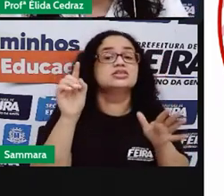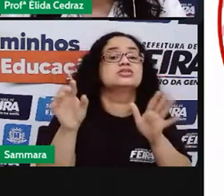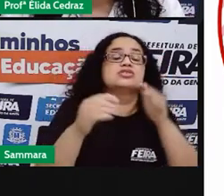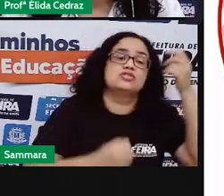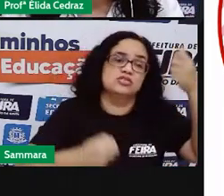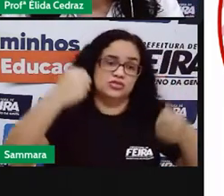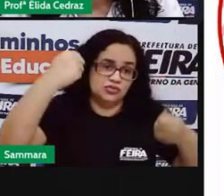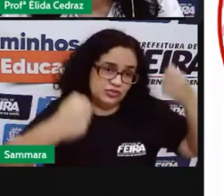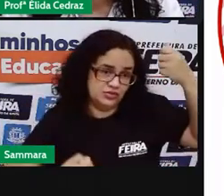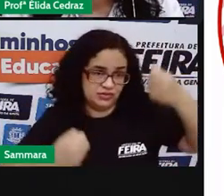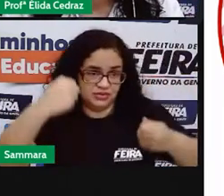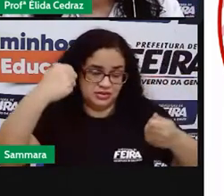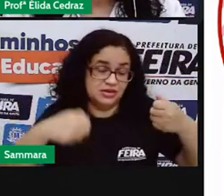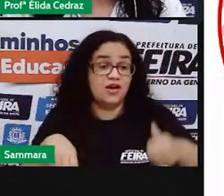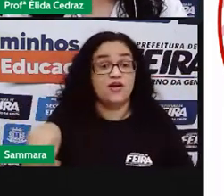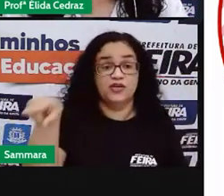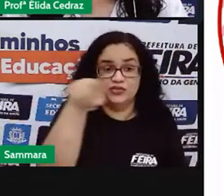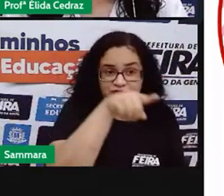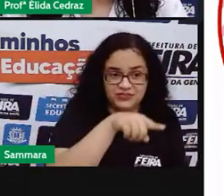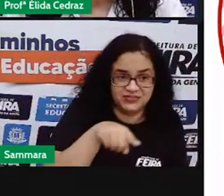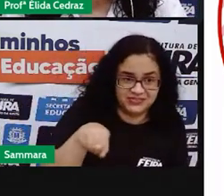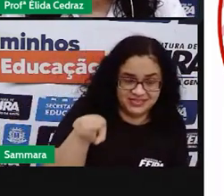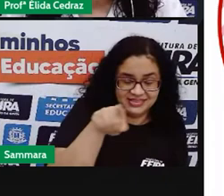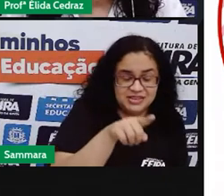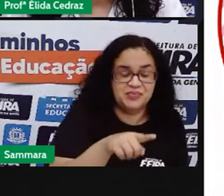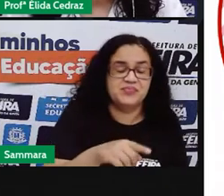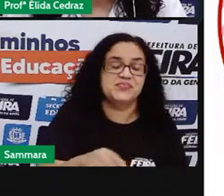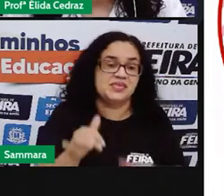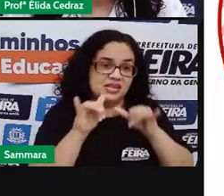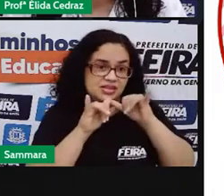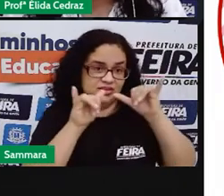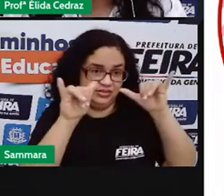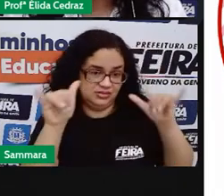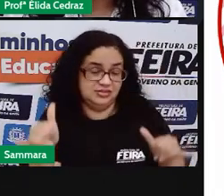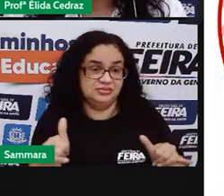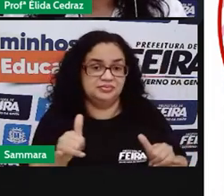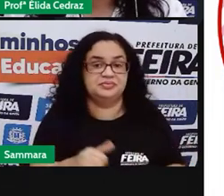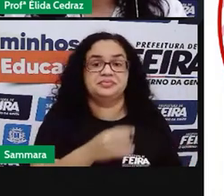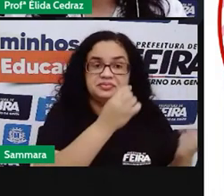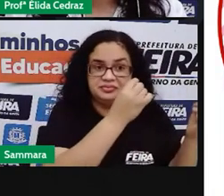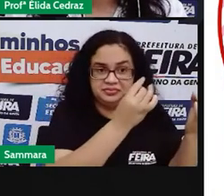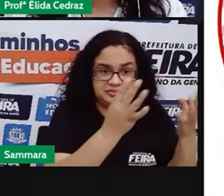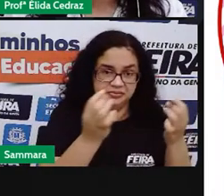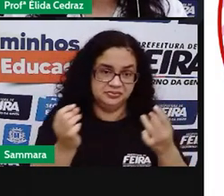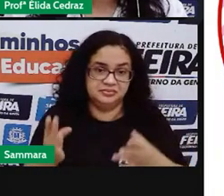carro passando por você, anunciando que ele estava na rifa.